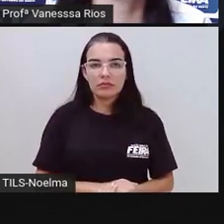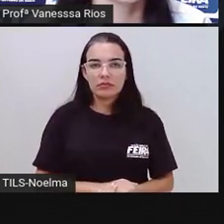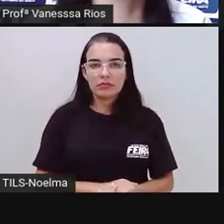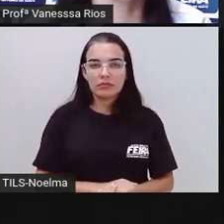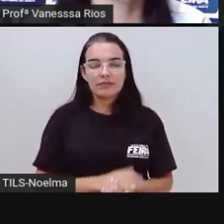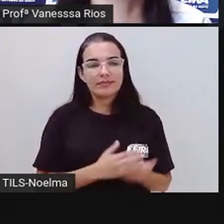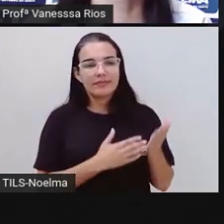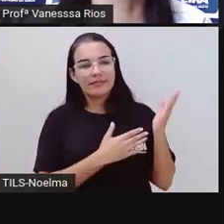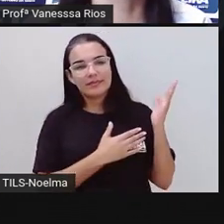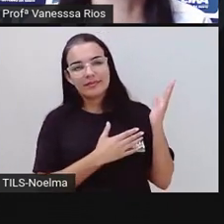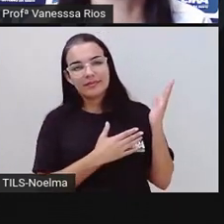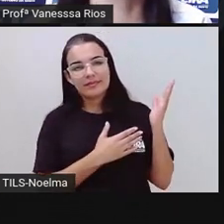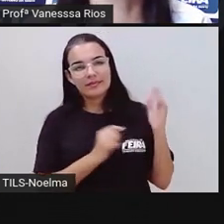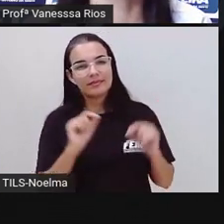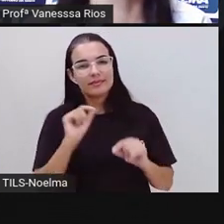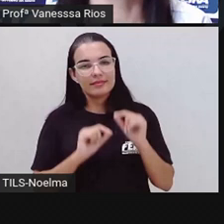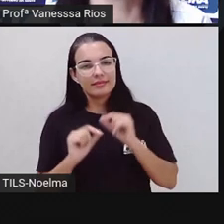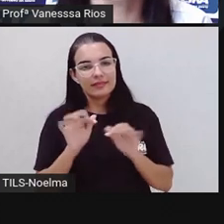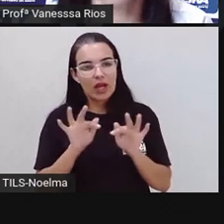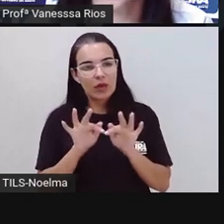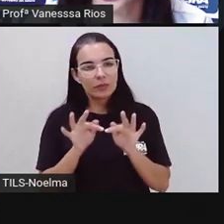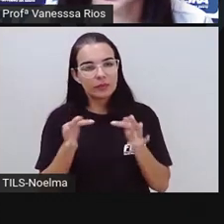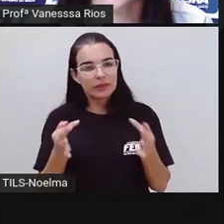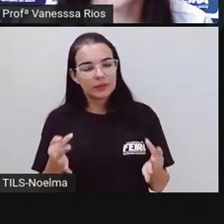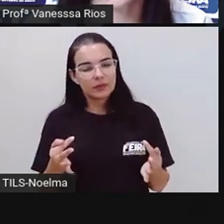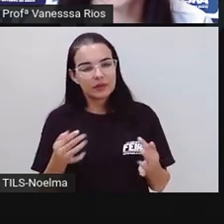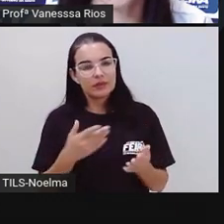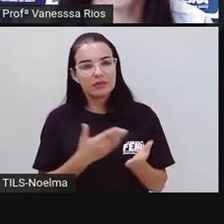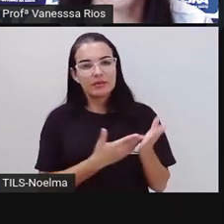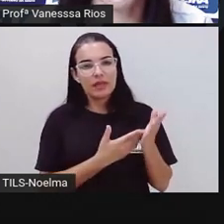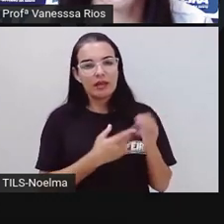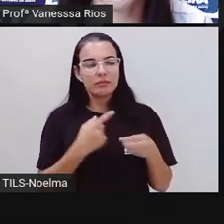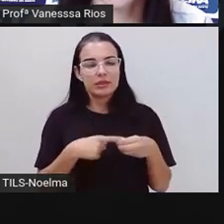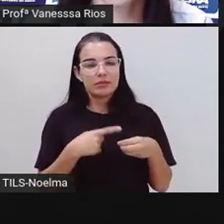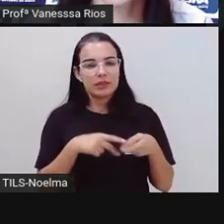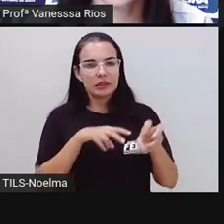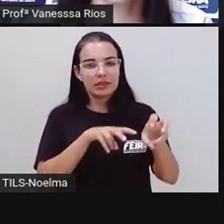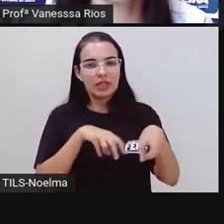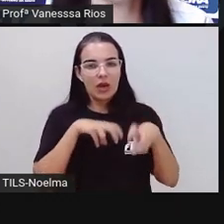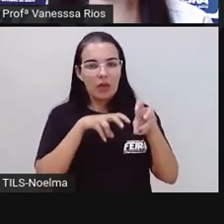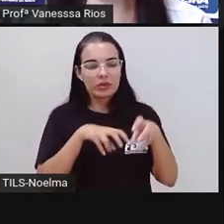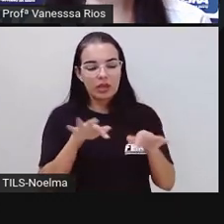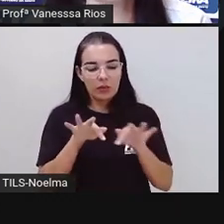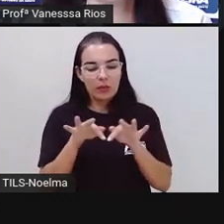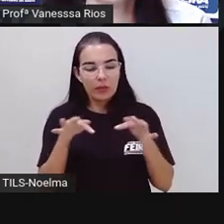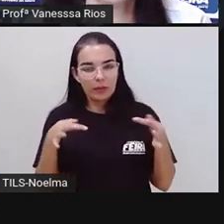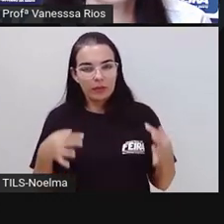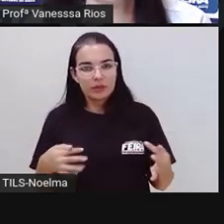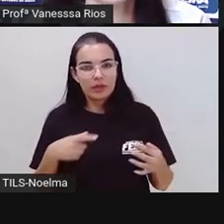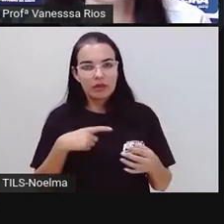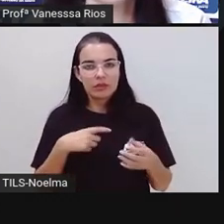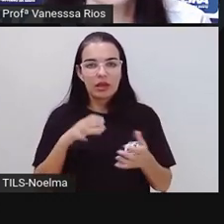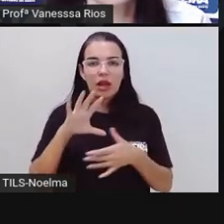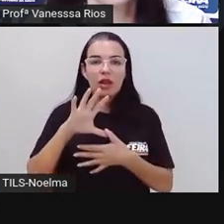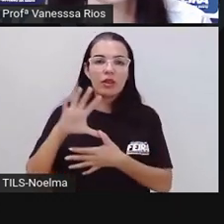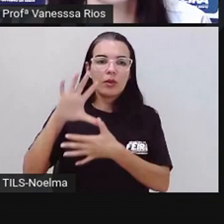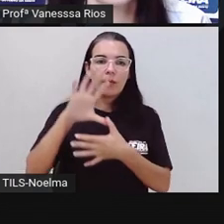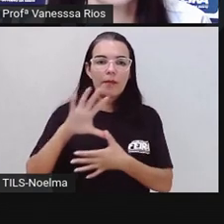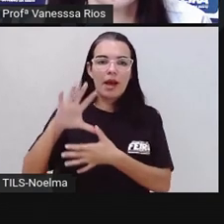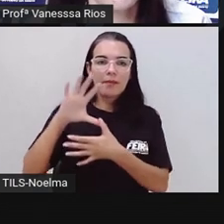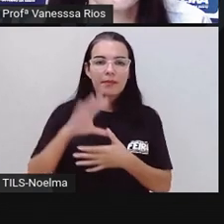E aí chegamos no distrito de Humildes. E tem aí também a sua localização